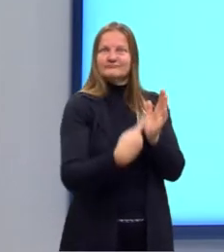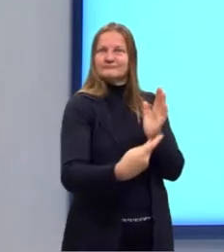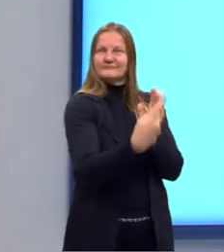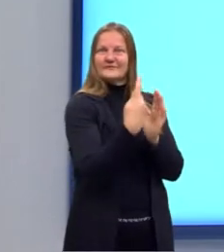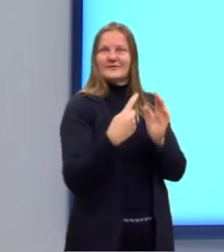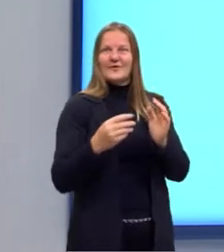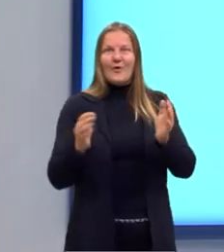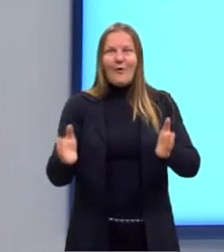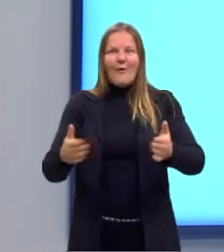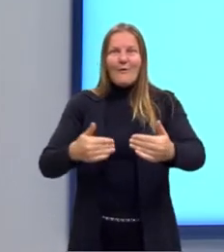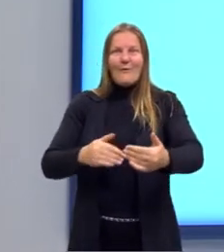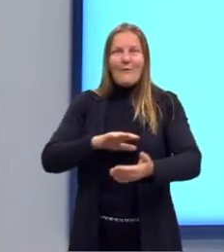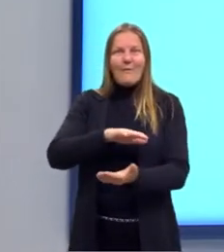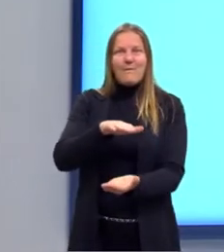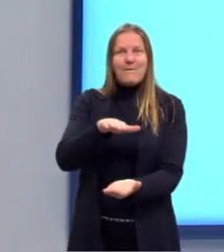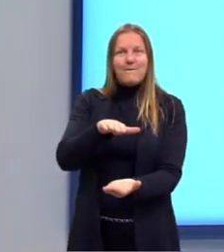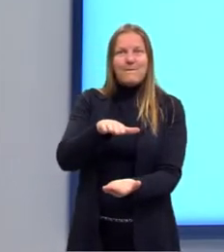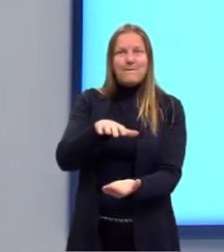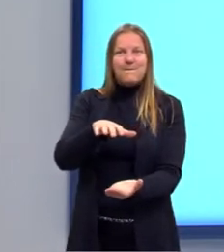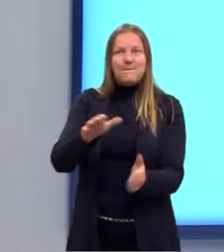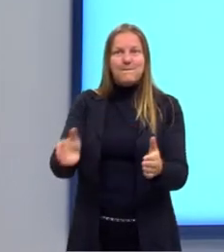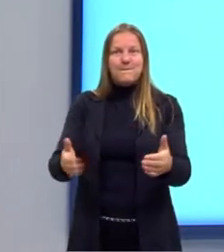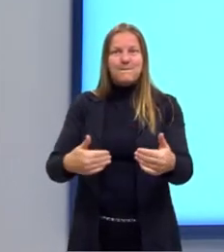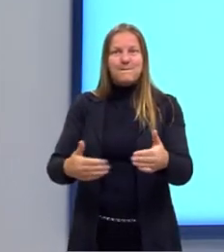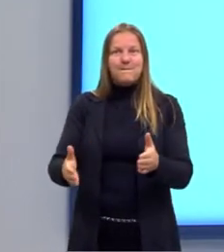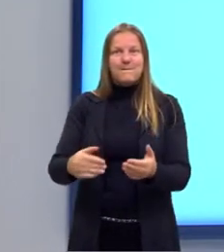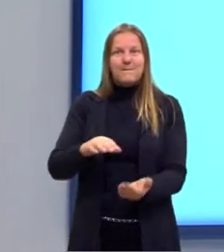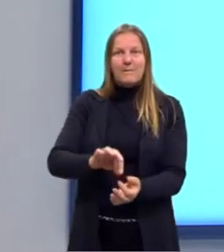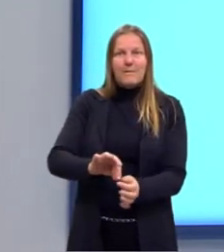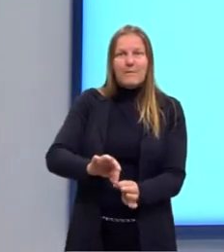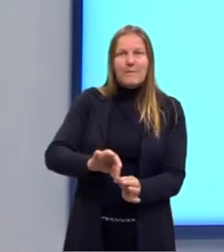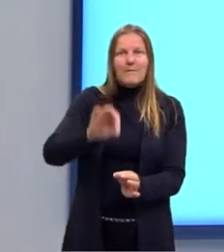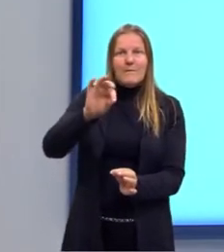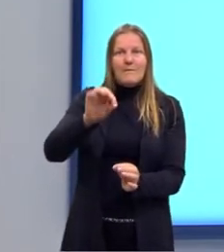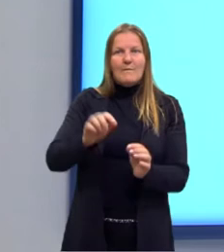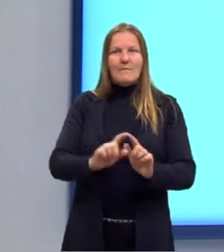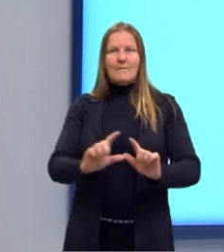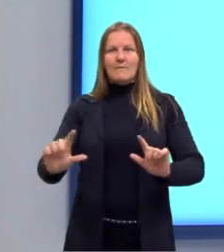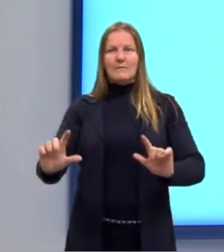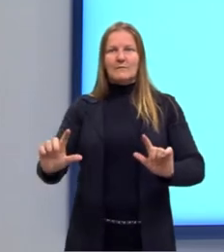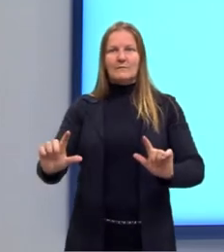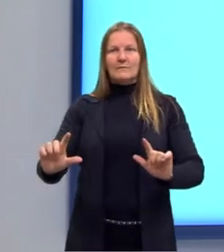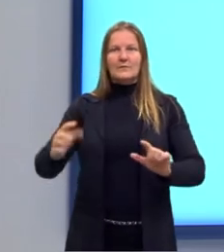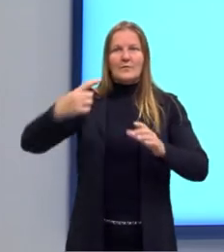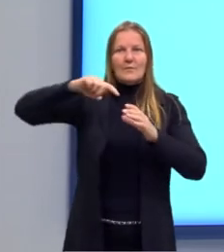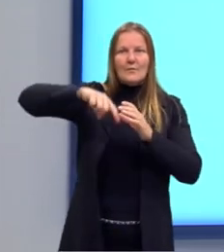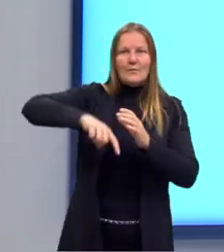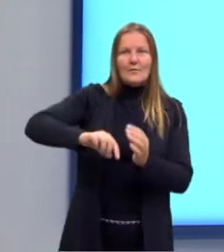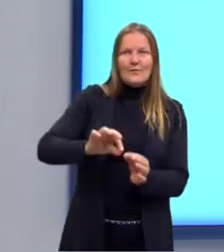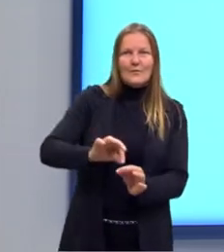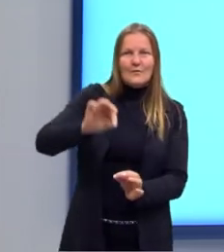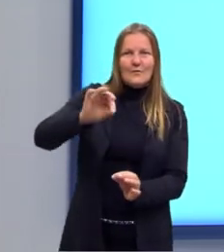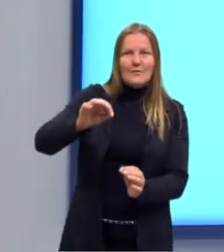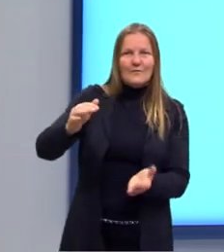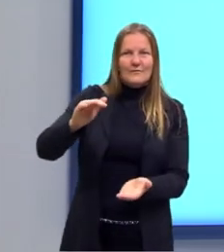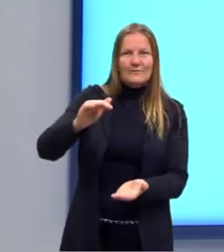ocupam um lugar no espaço. Então, possuem altura, largura e profundidade.